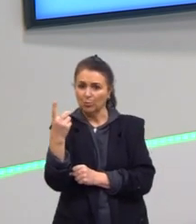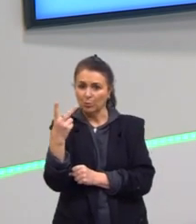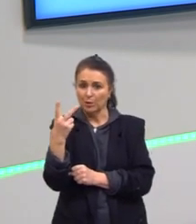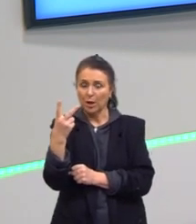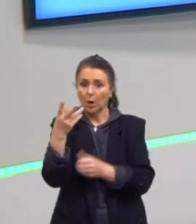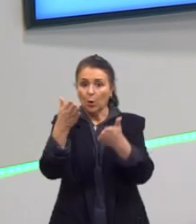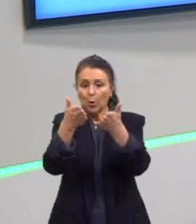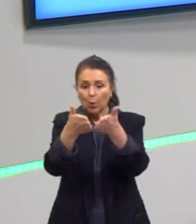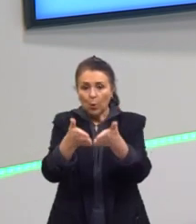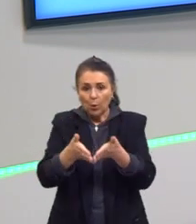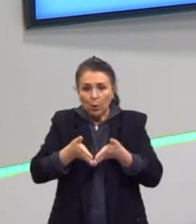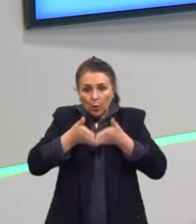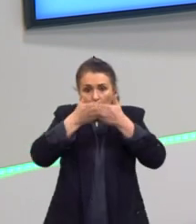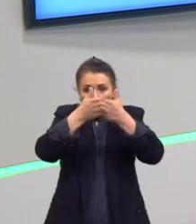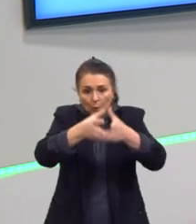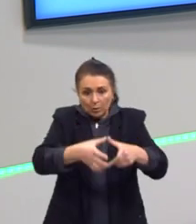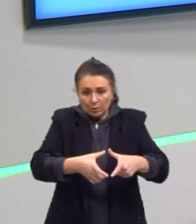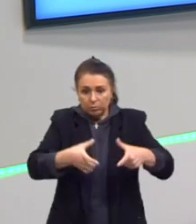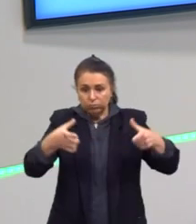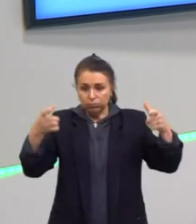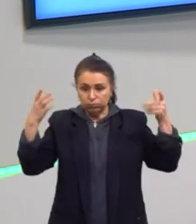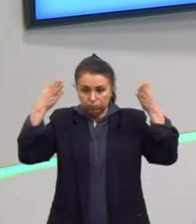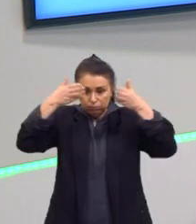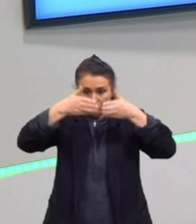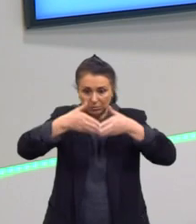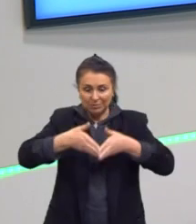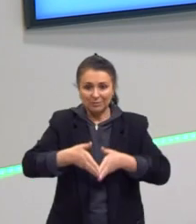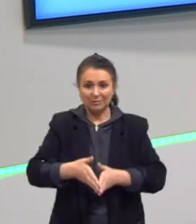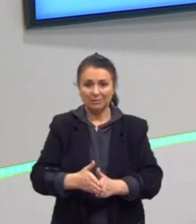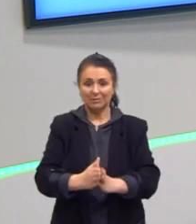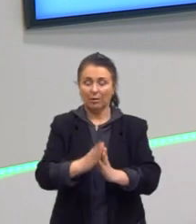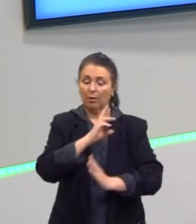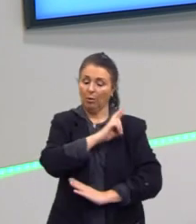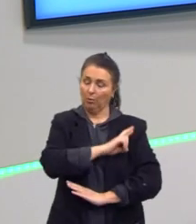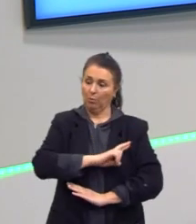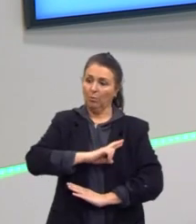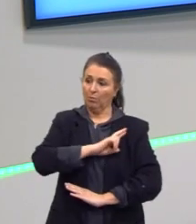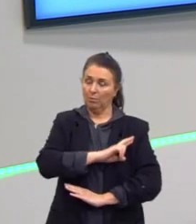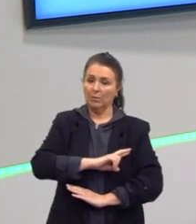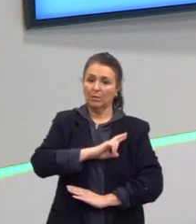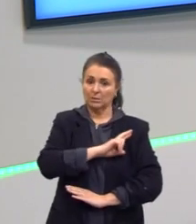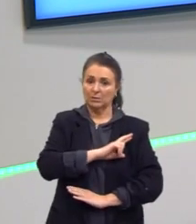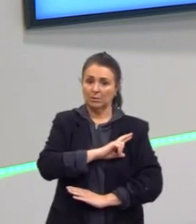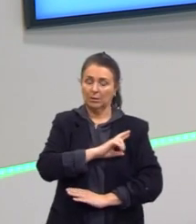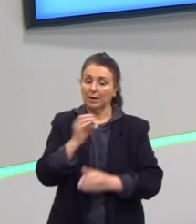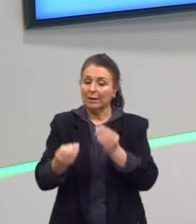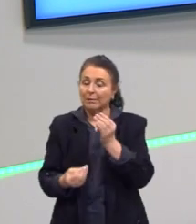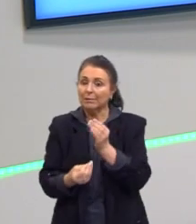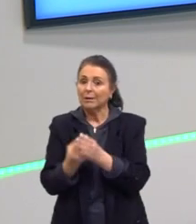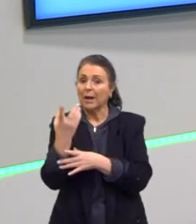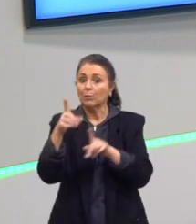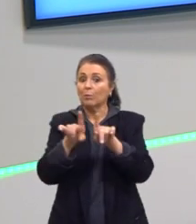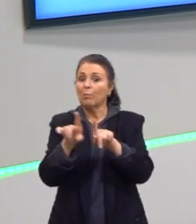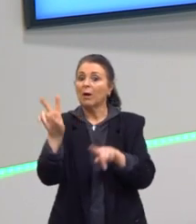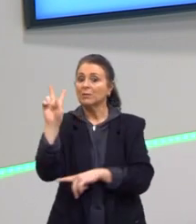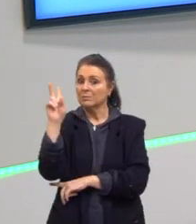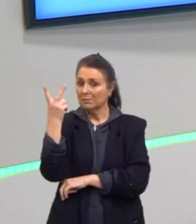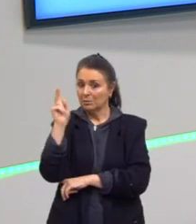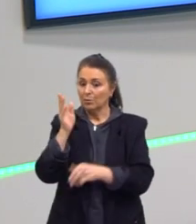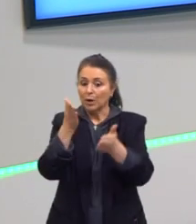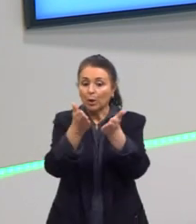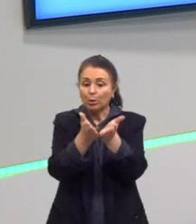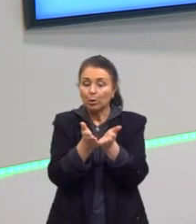navio que vai afundar. Tudo bem, o romance ali é inventado. Mas a história do